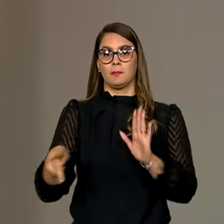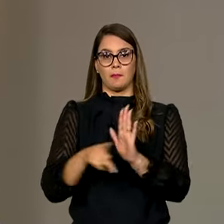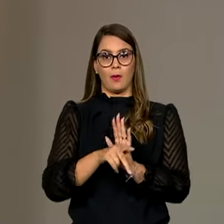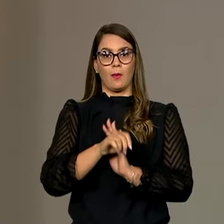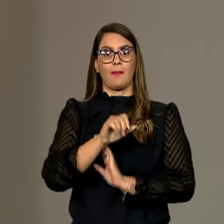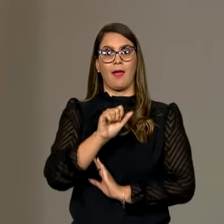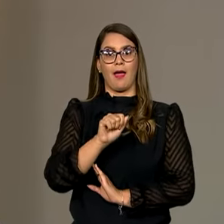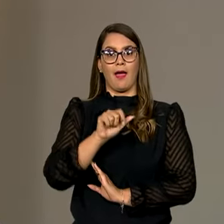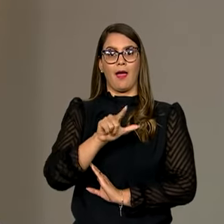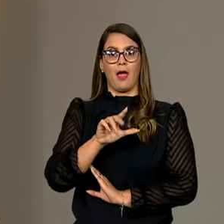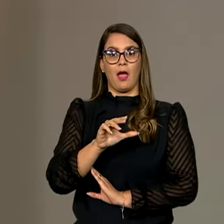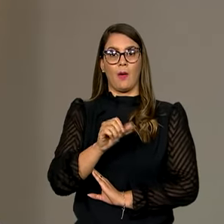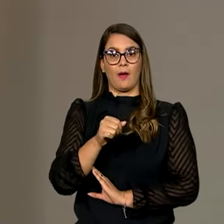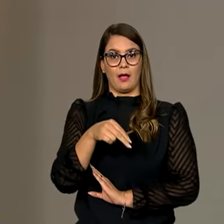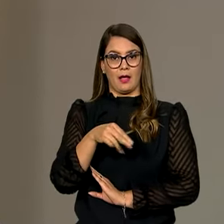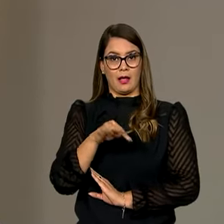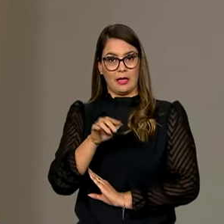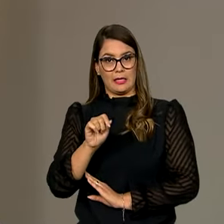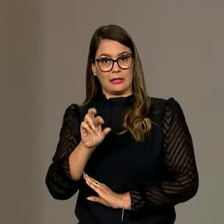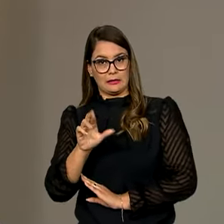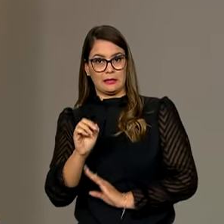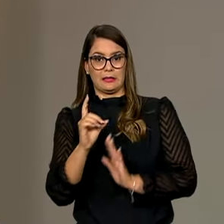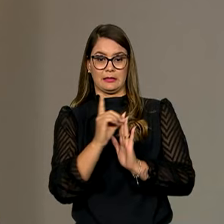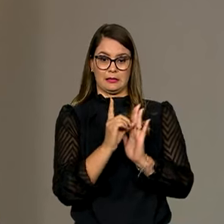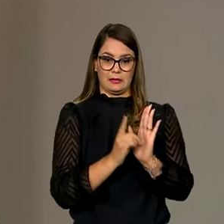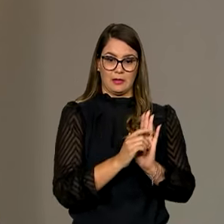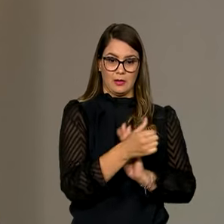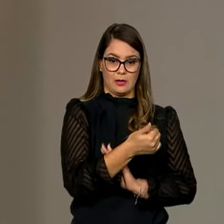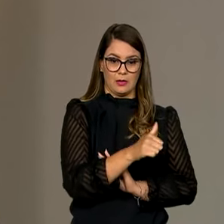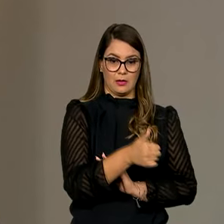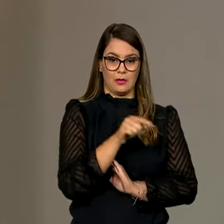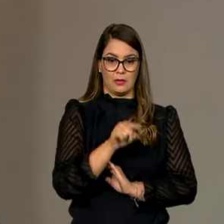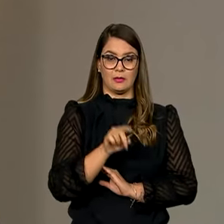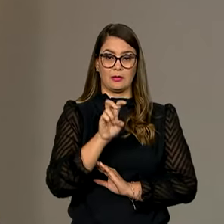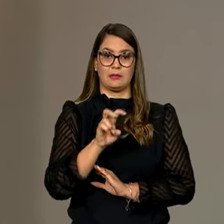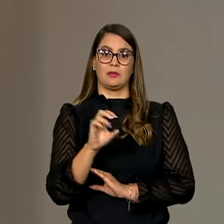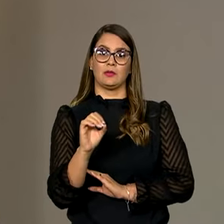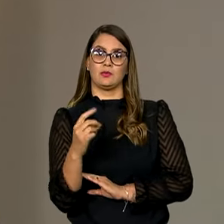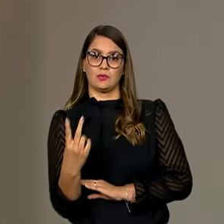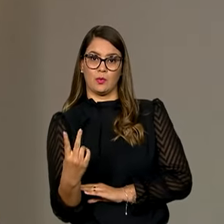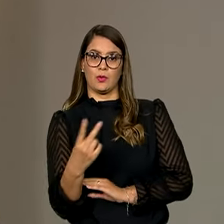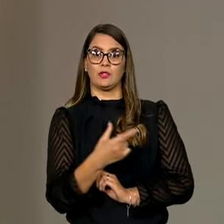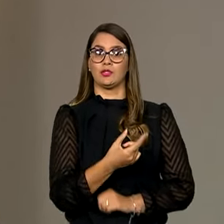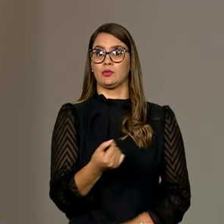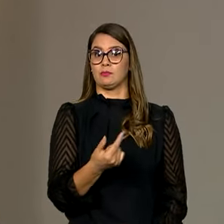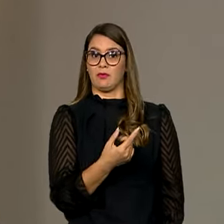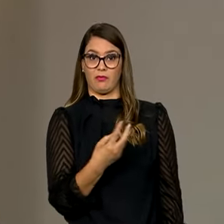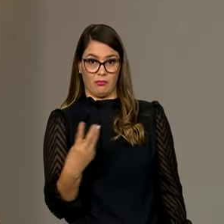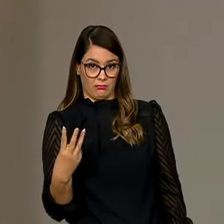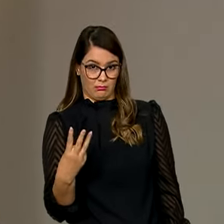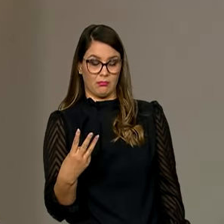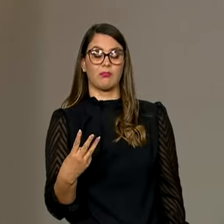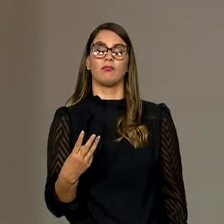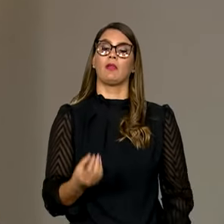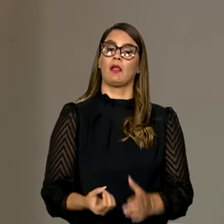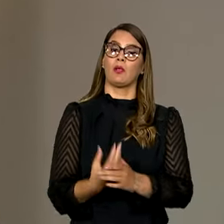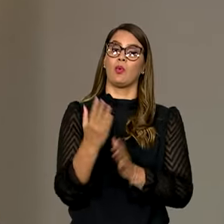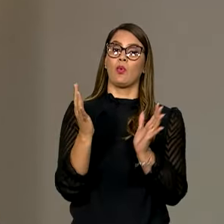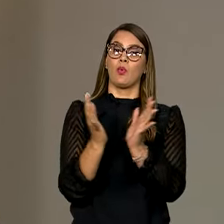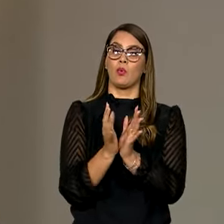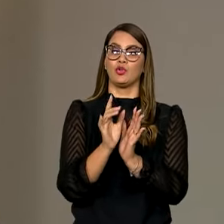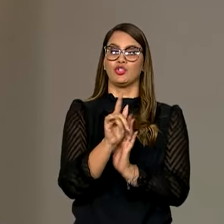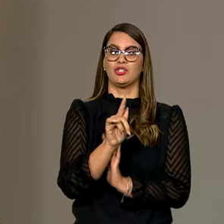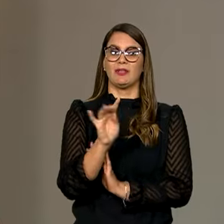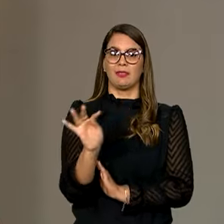Alcântara, existe um decreto que é o 11.502 de 2023, que instituiu um grupo de